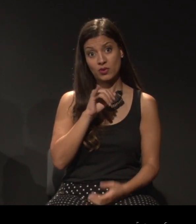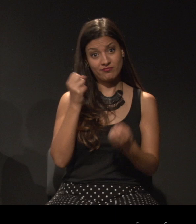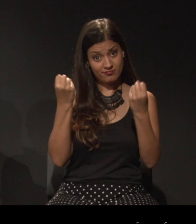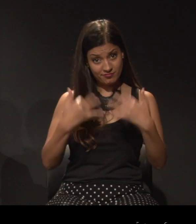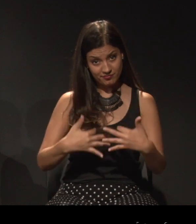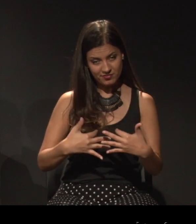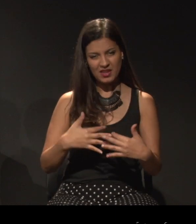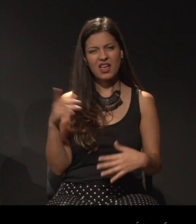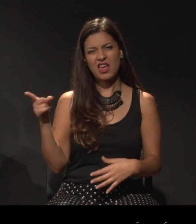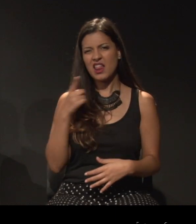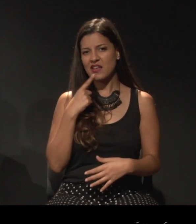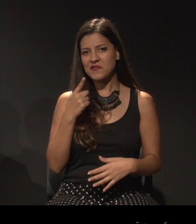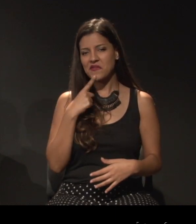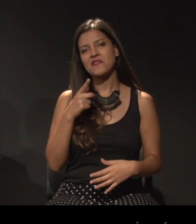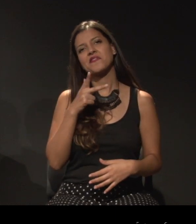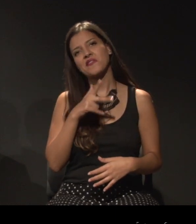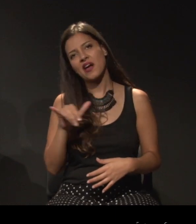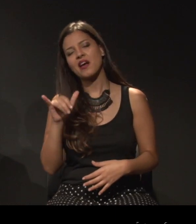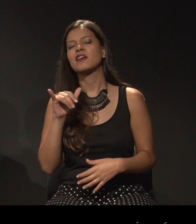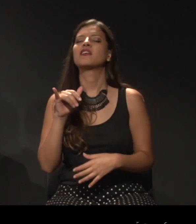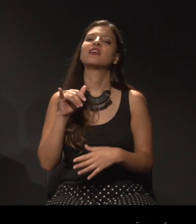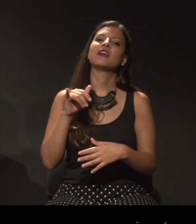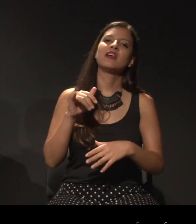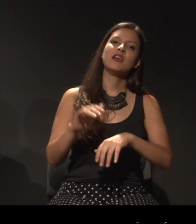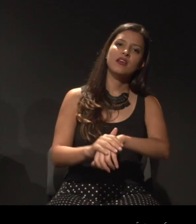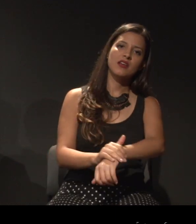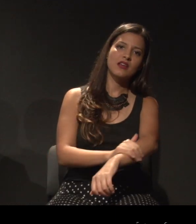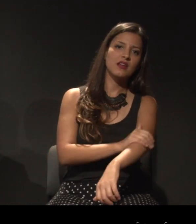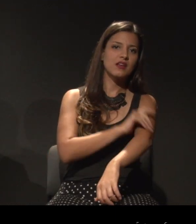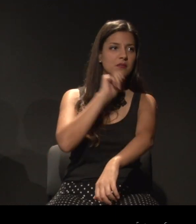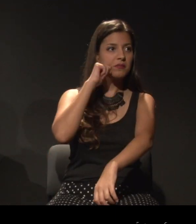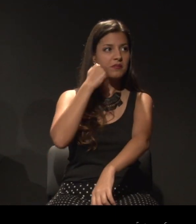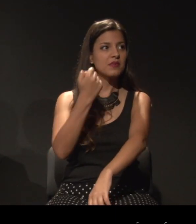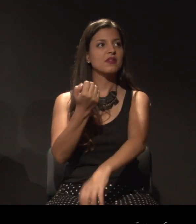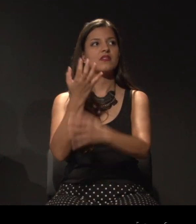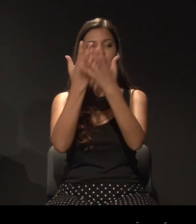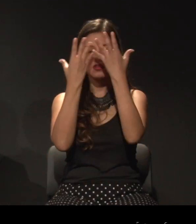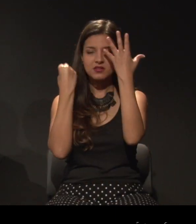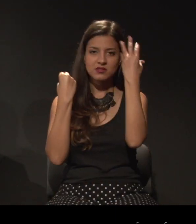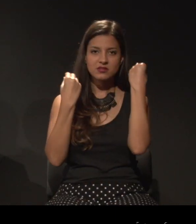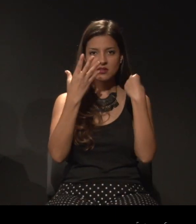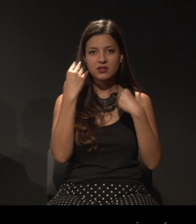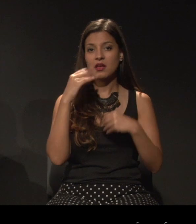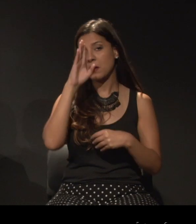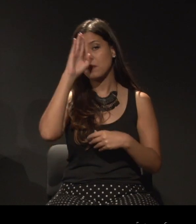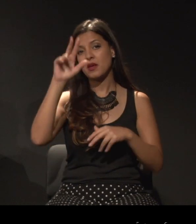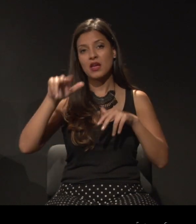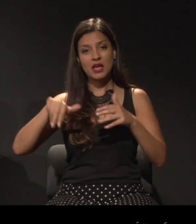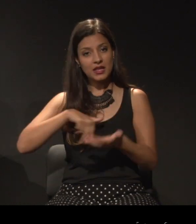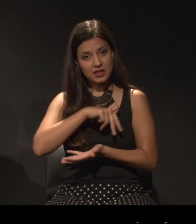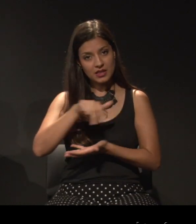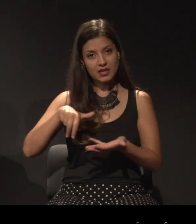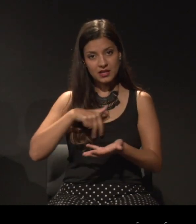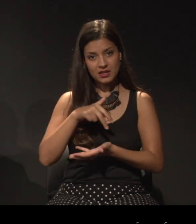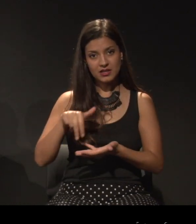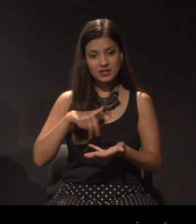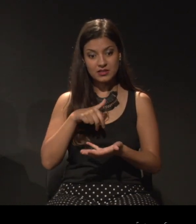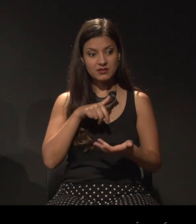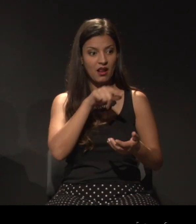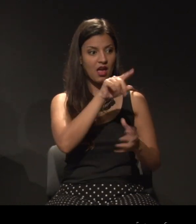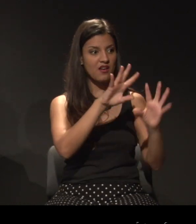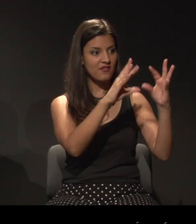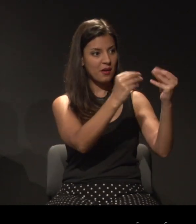esquecendo um pouco de que tem a pele preta, principalmente as danças que te caracterizavam na